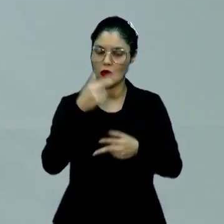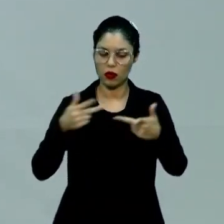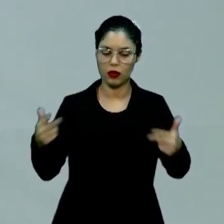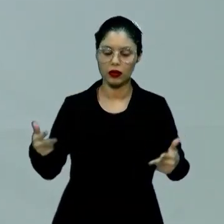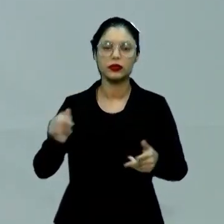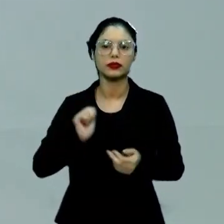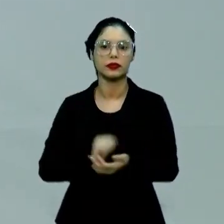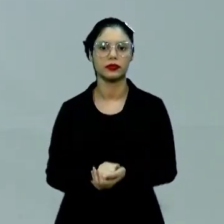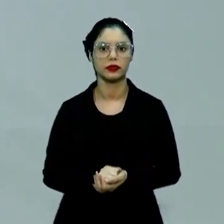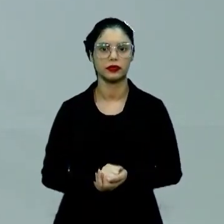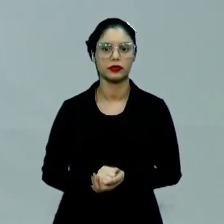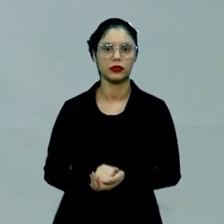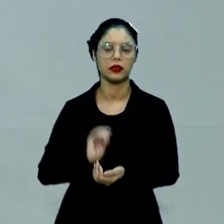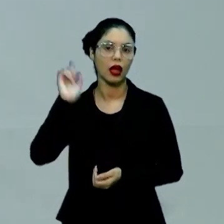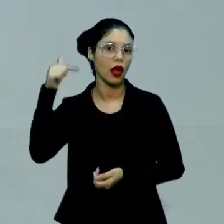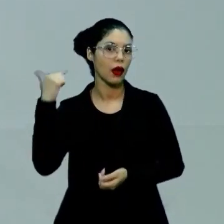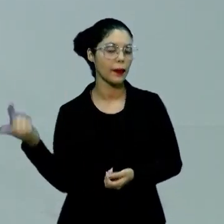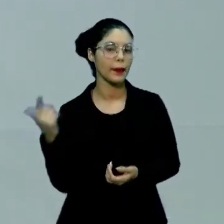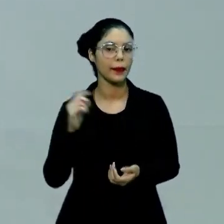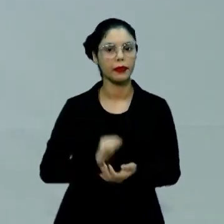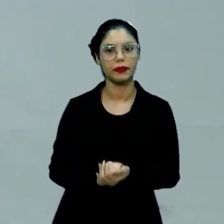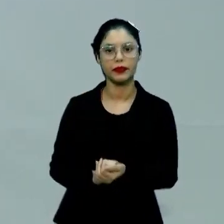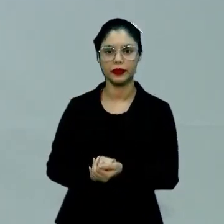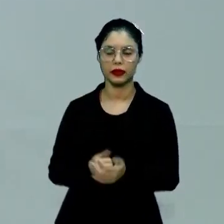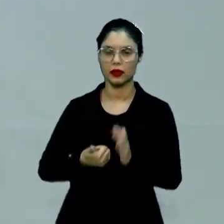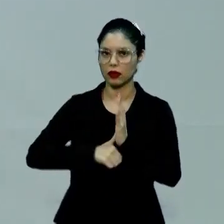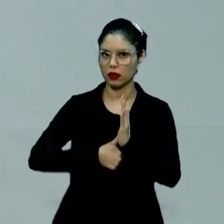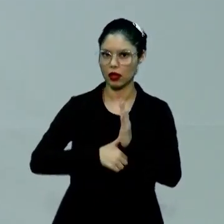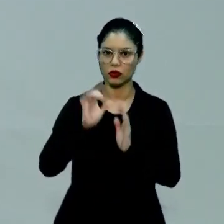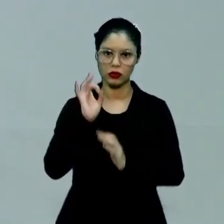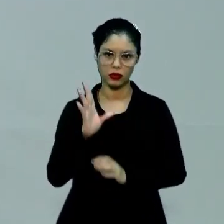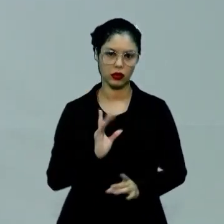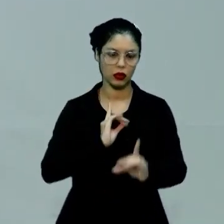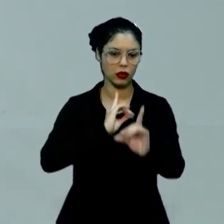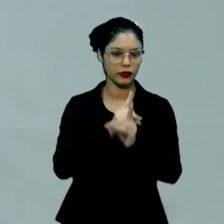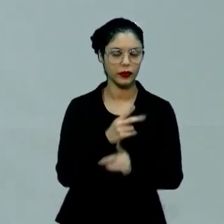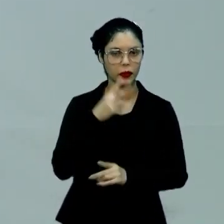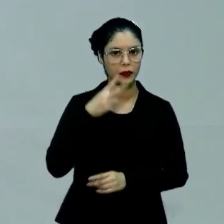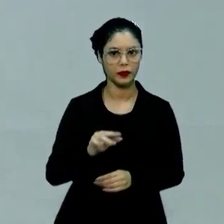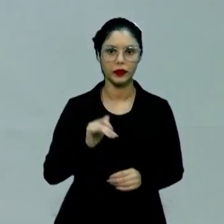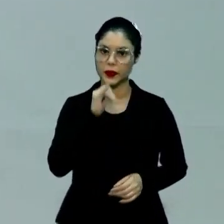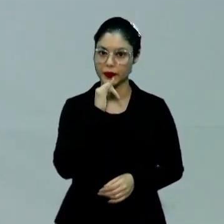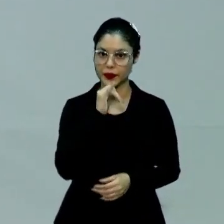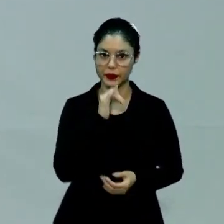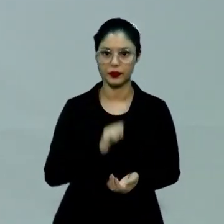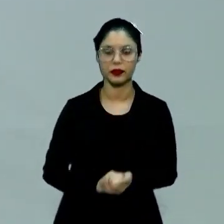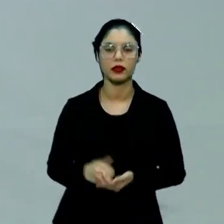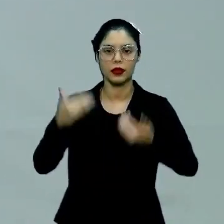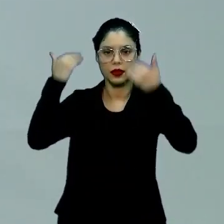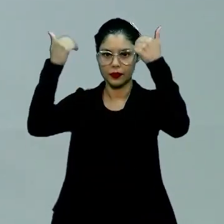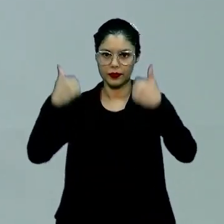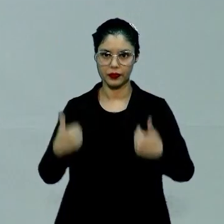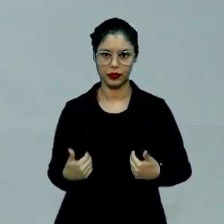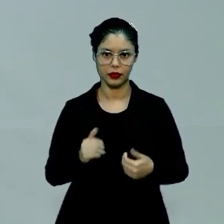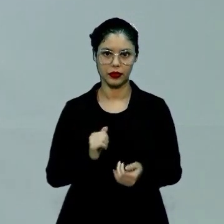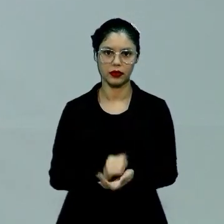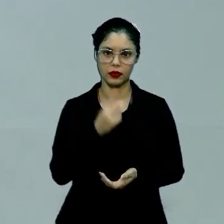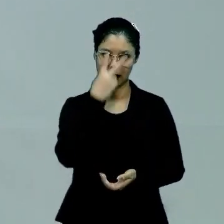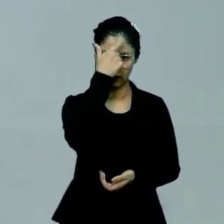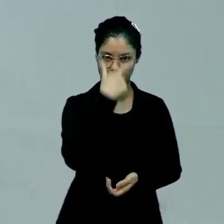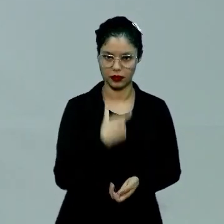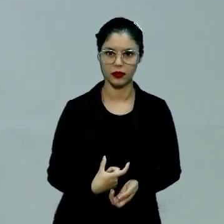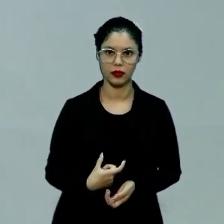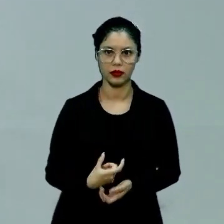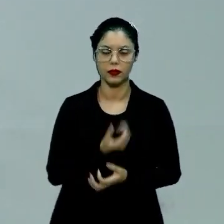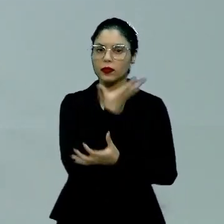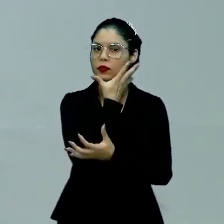condicionante e a outra é apenas identitária, é só para identificar. Por exemplo, a minha identidade aqui, visual, é ter